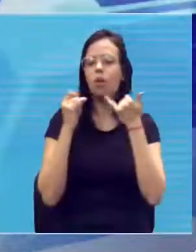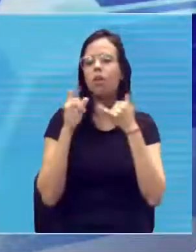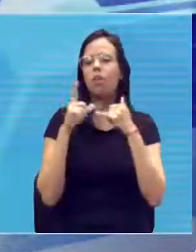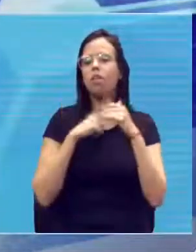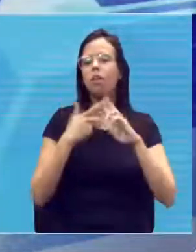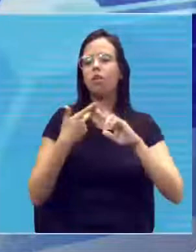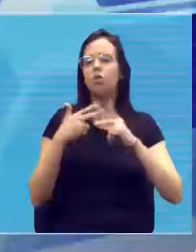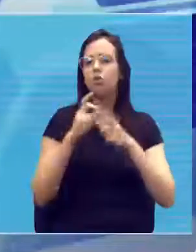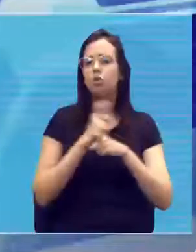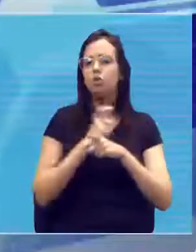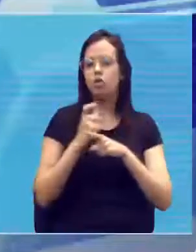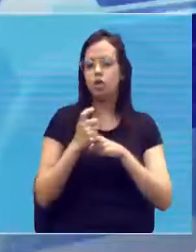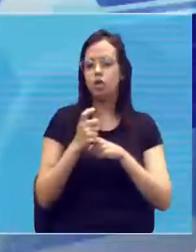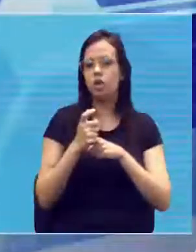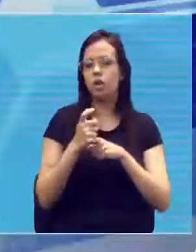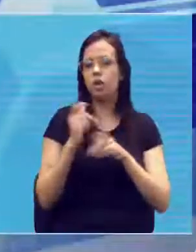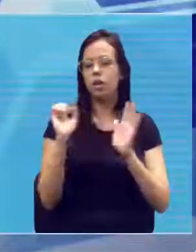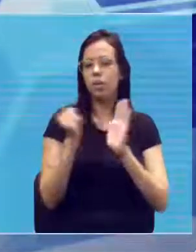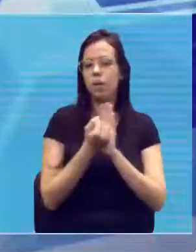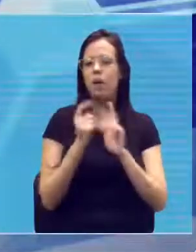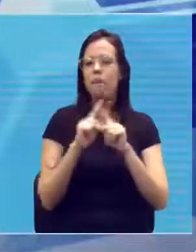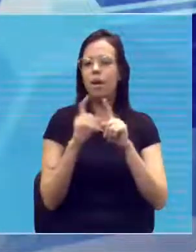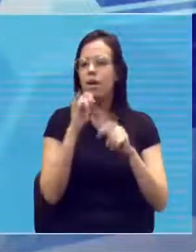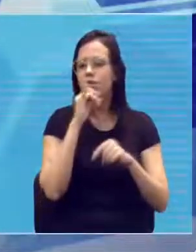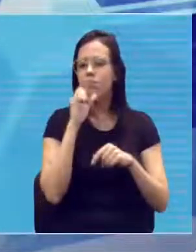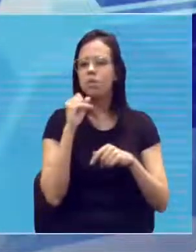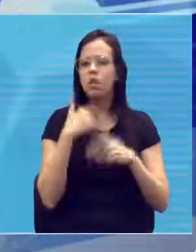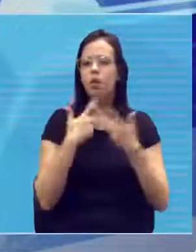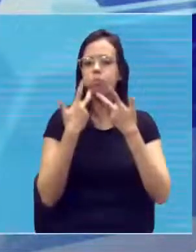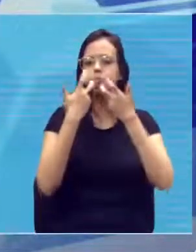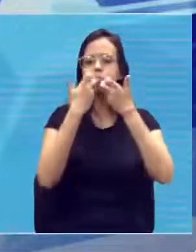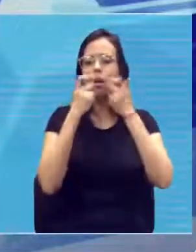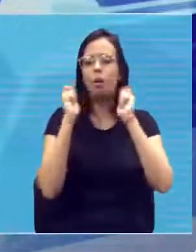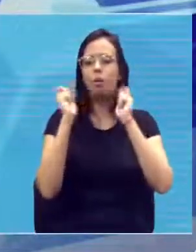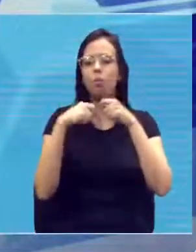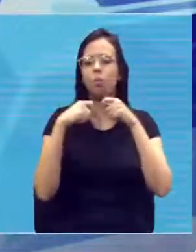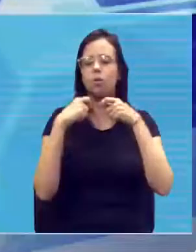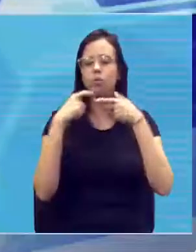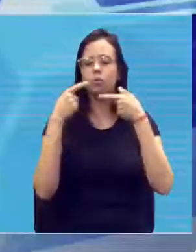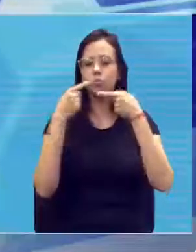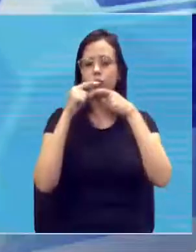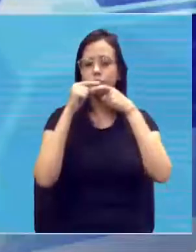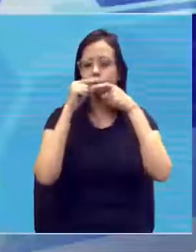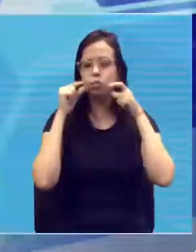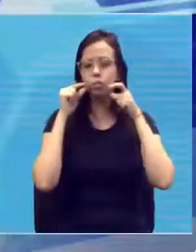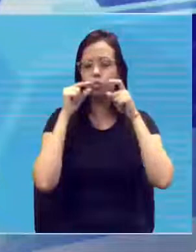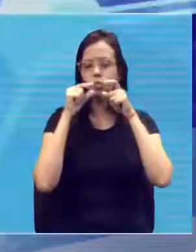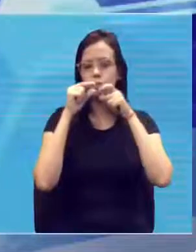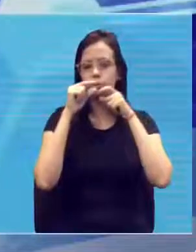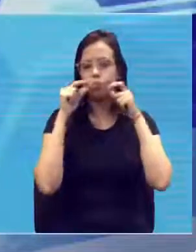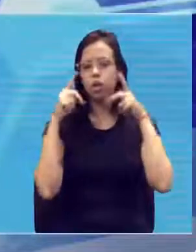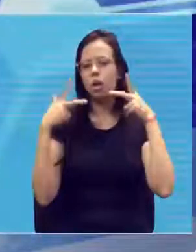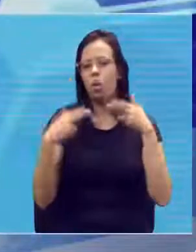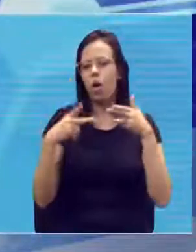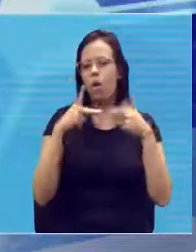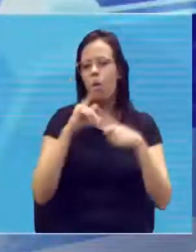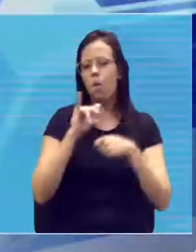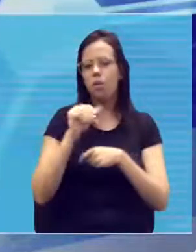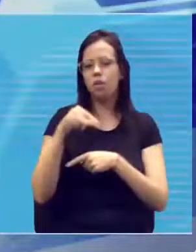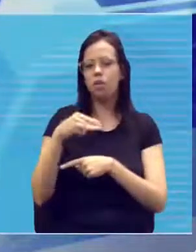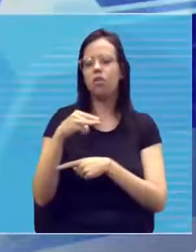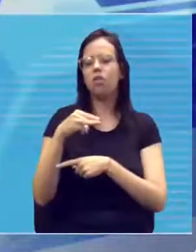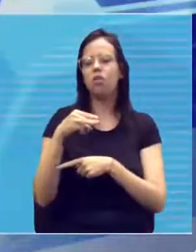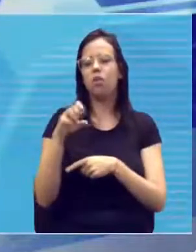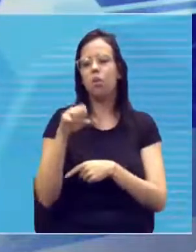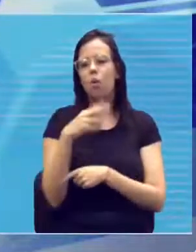isso. Ah, mas eu vou botar ácido e alurônico na boca, eu vou ficar com as bocas carnudas da Kim Kardashian, da